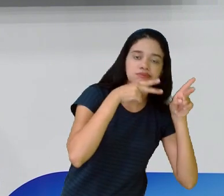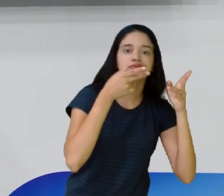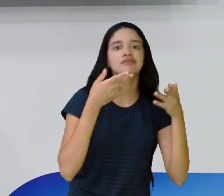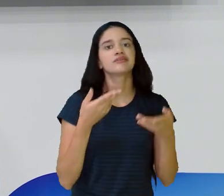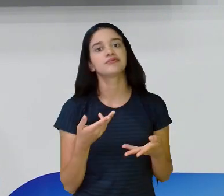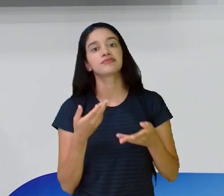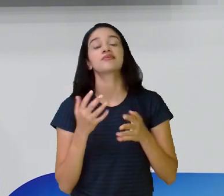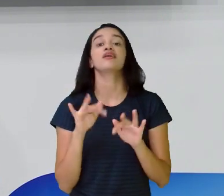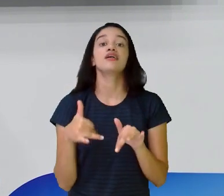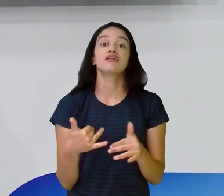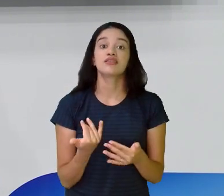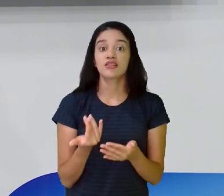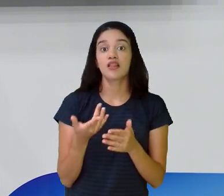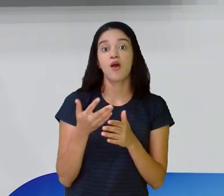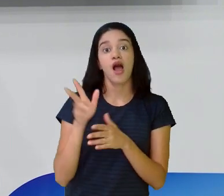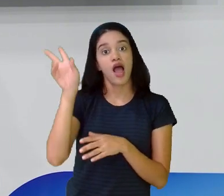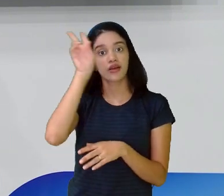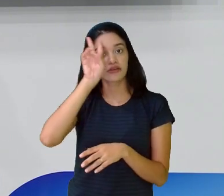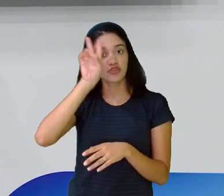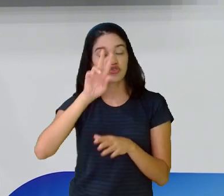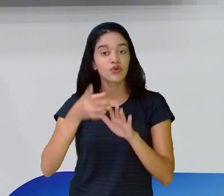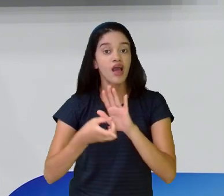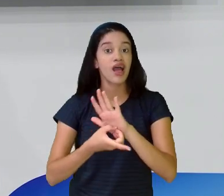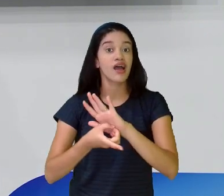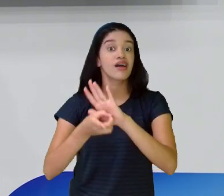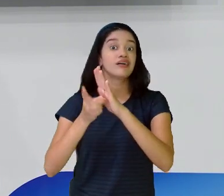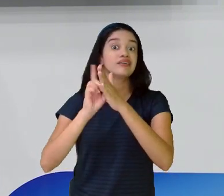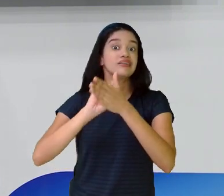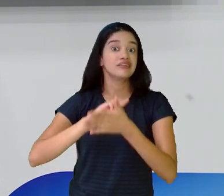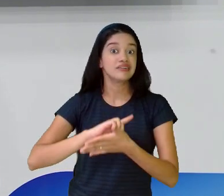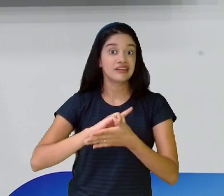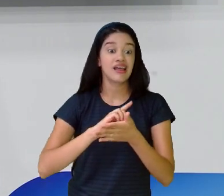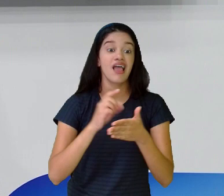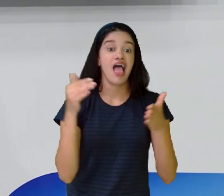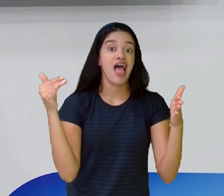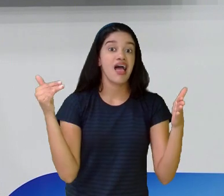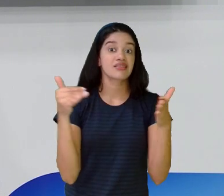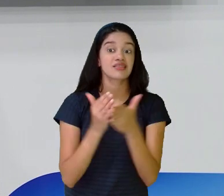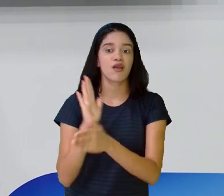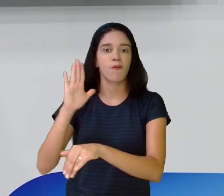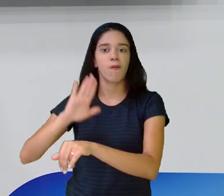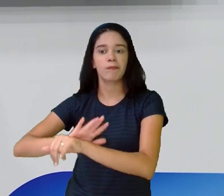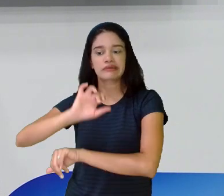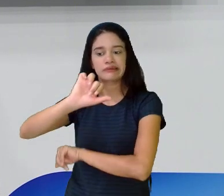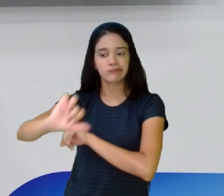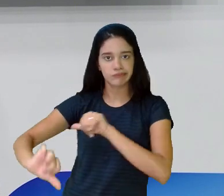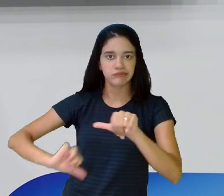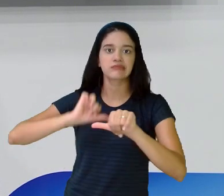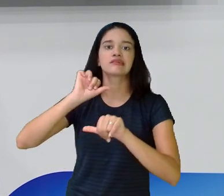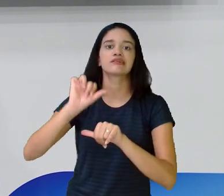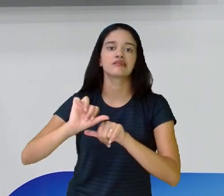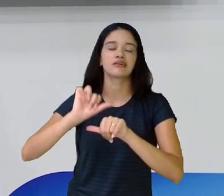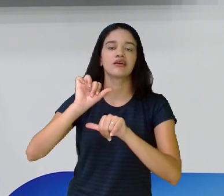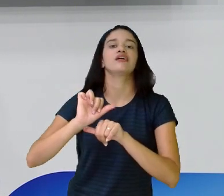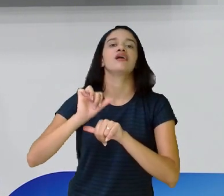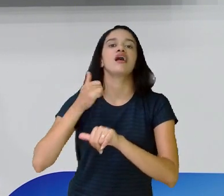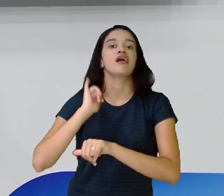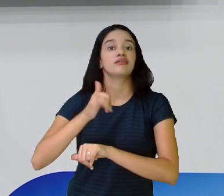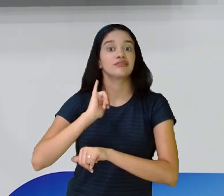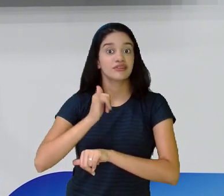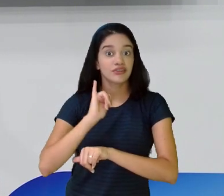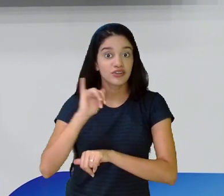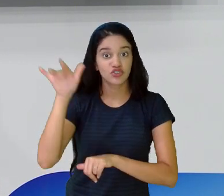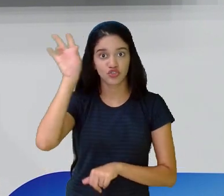história anterior dela, até ela chegar nesse momento. Conta a história da